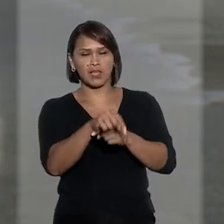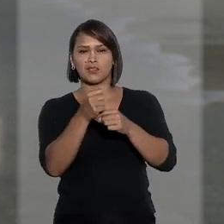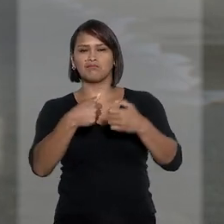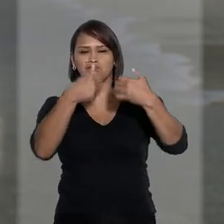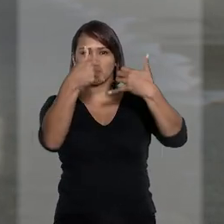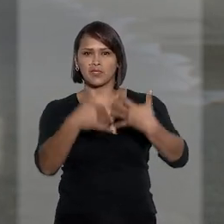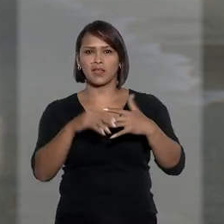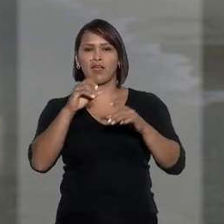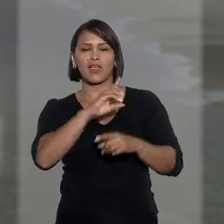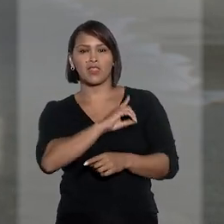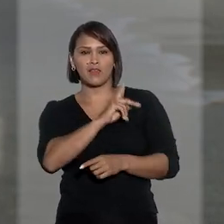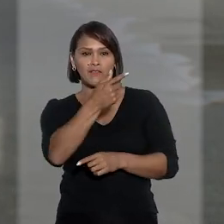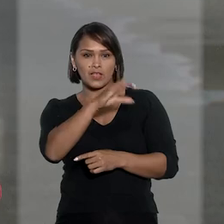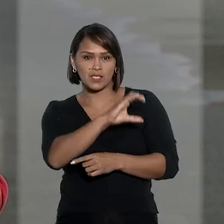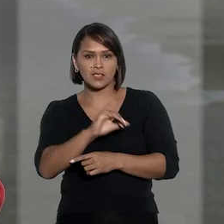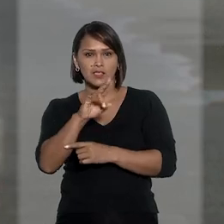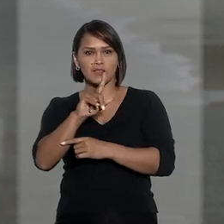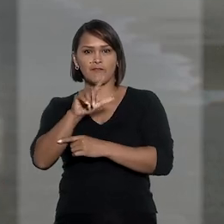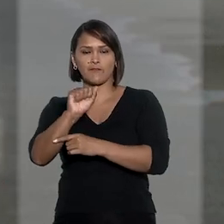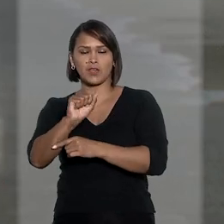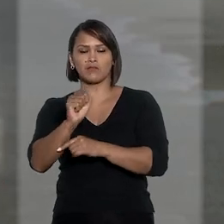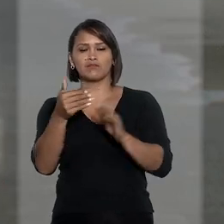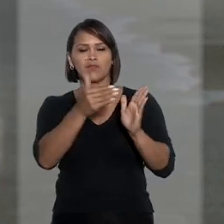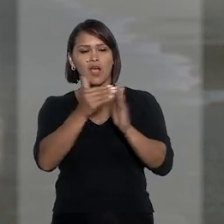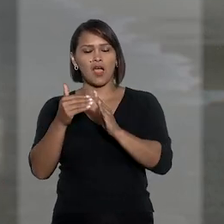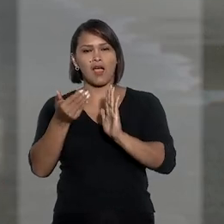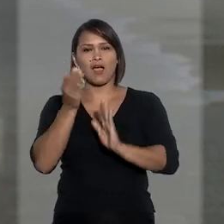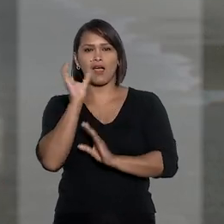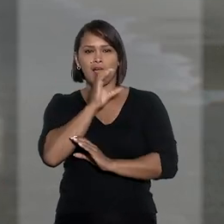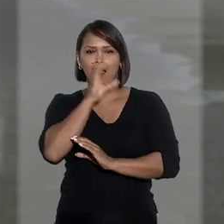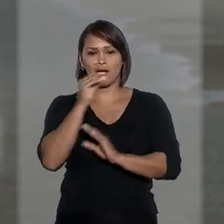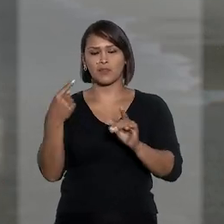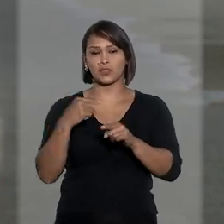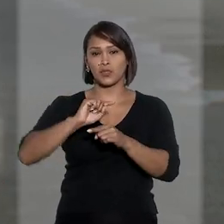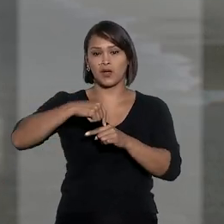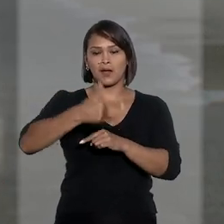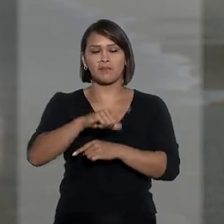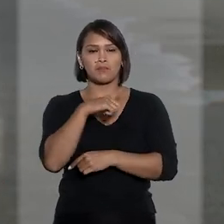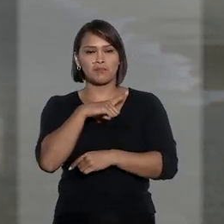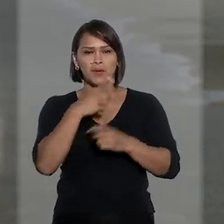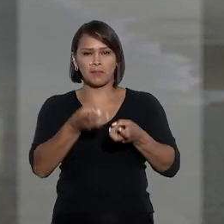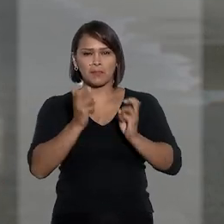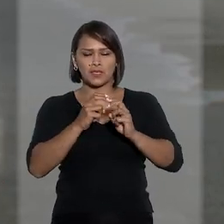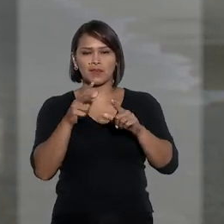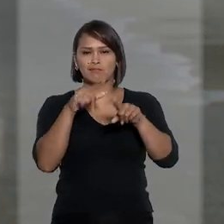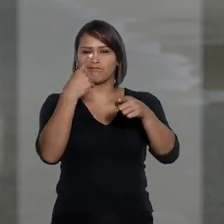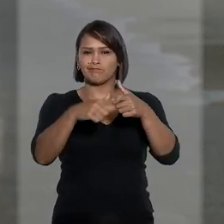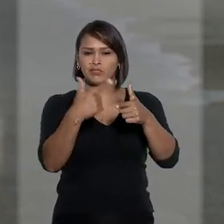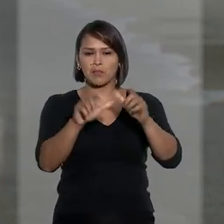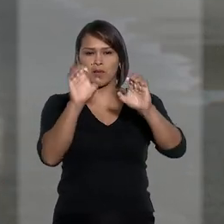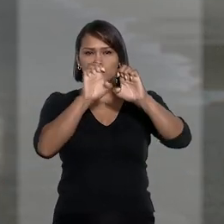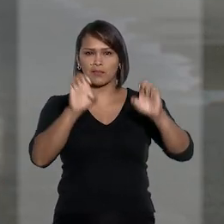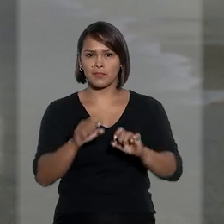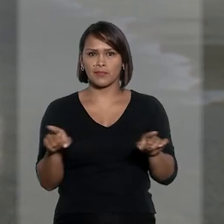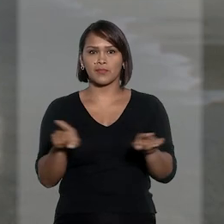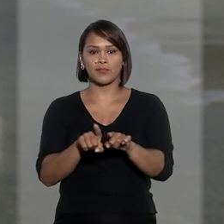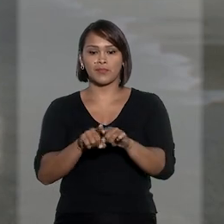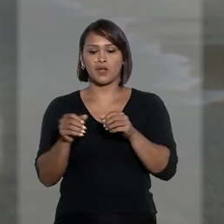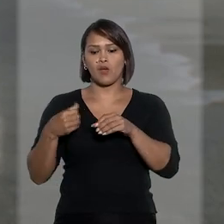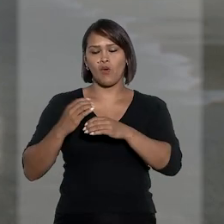alegaram que a Defesa Civil determinou a imediata desocupação do imóvel após constatar problemas estruturais